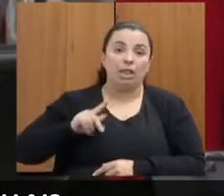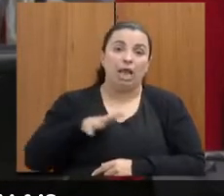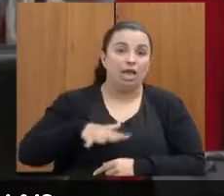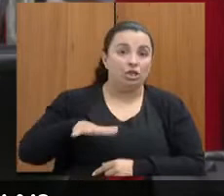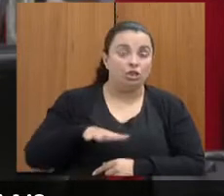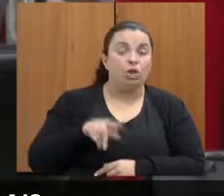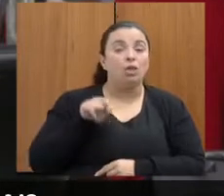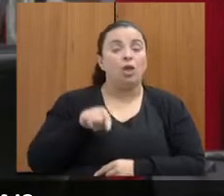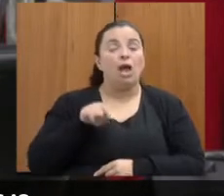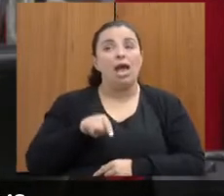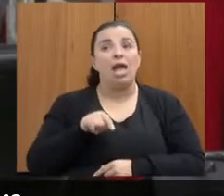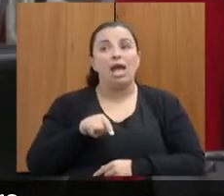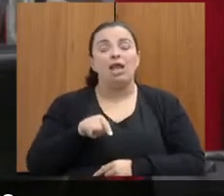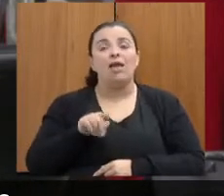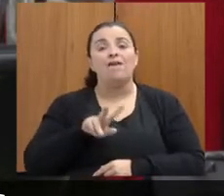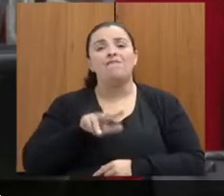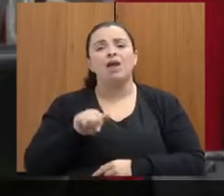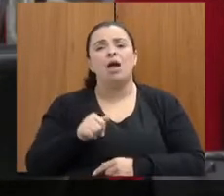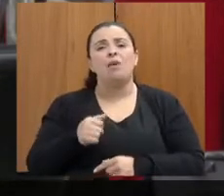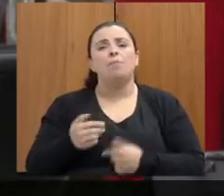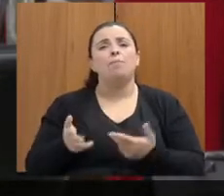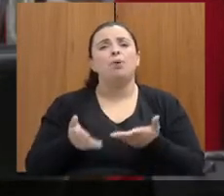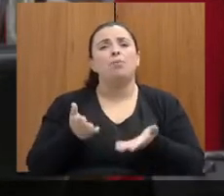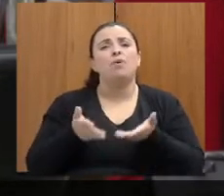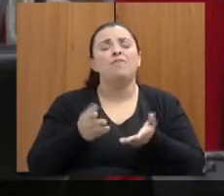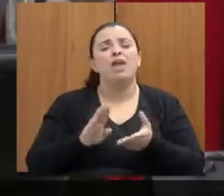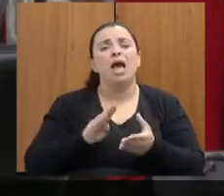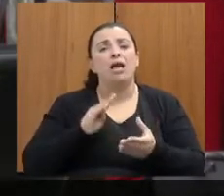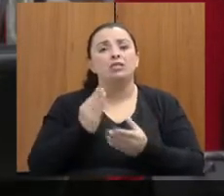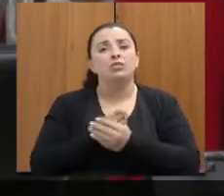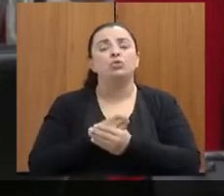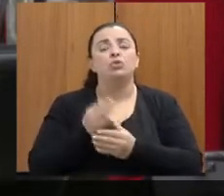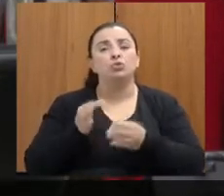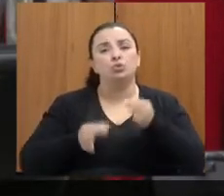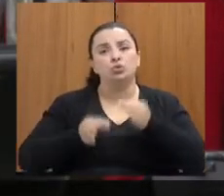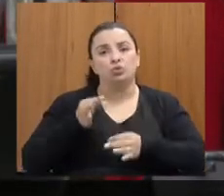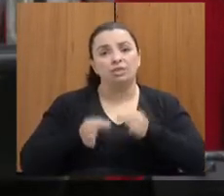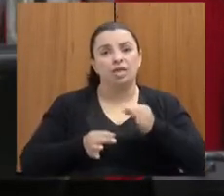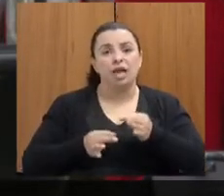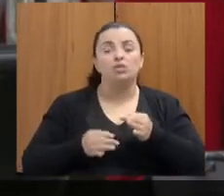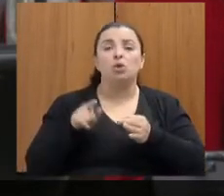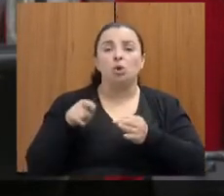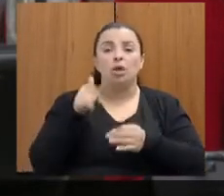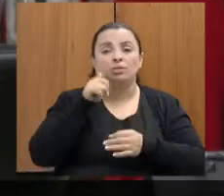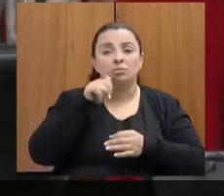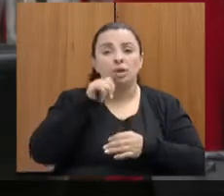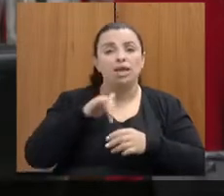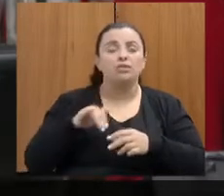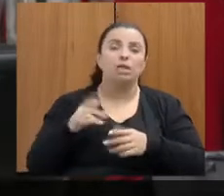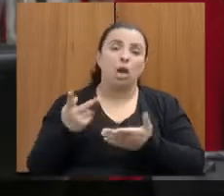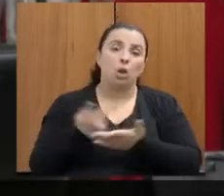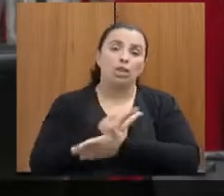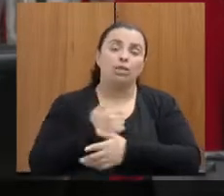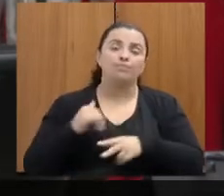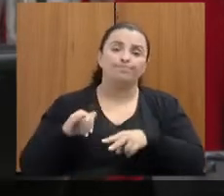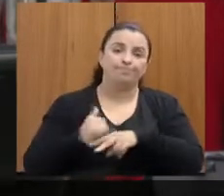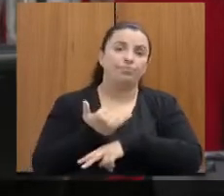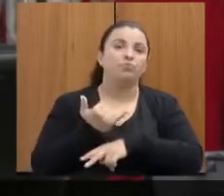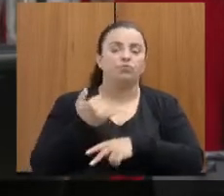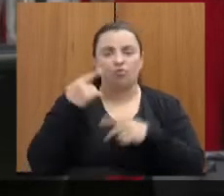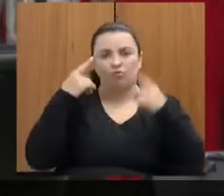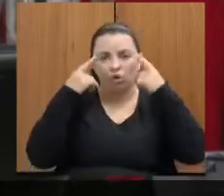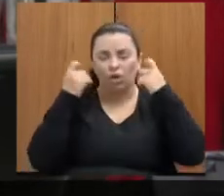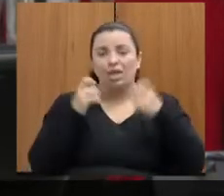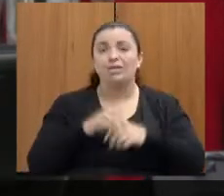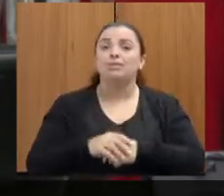situações de mulheres em situação de vulnerabilidade social que sofreram violência. Então, é uma parceria importante também com a rede de mulheres do Alto.